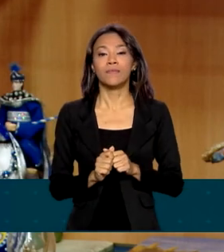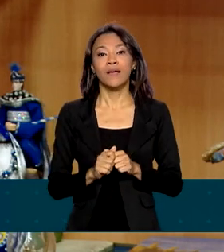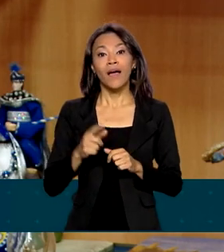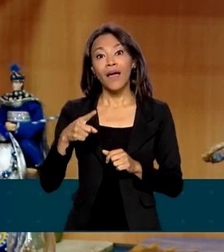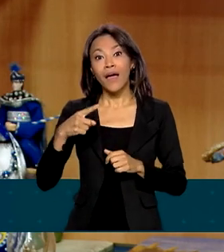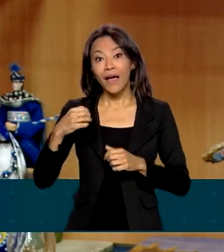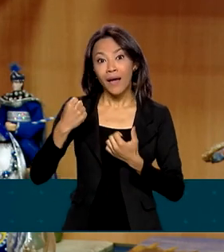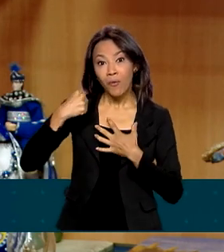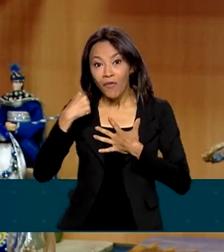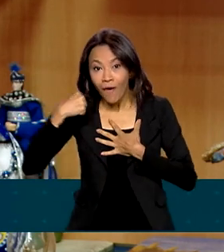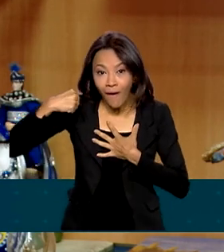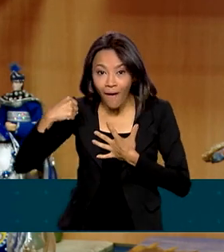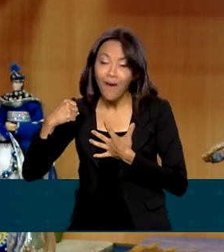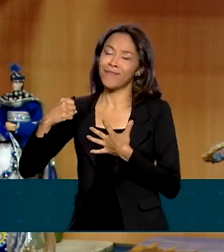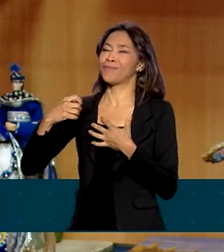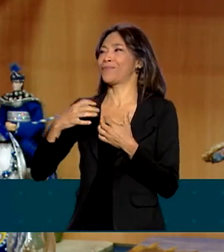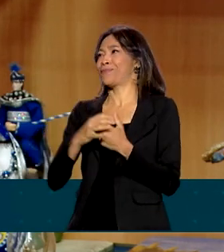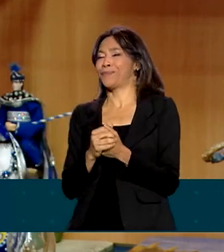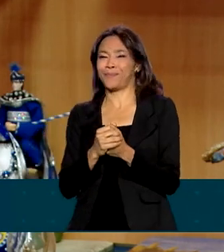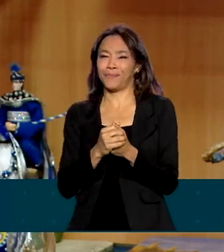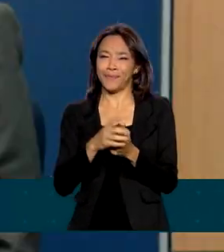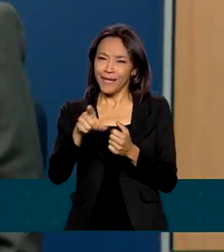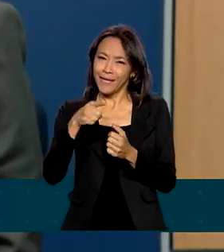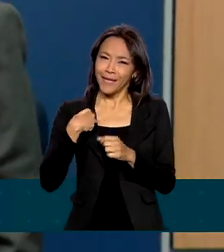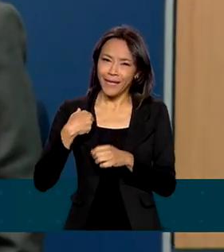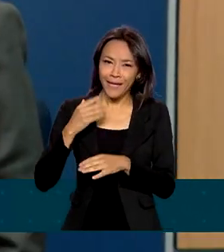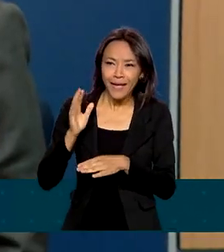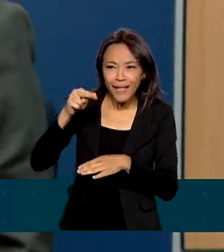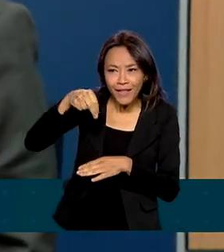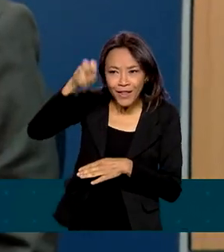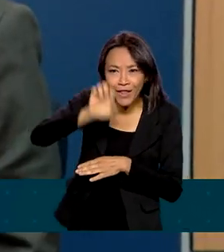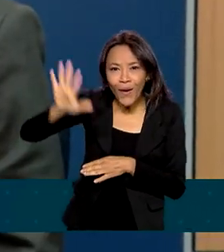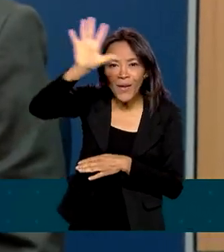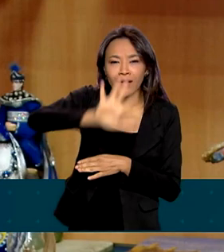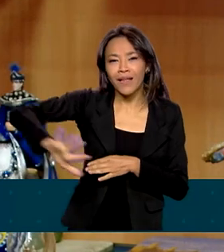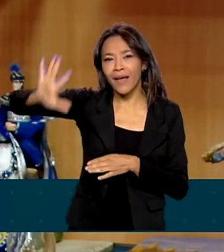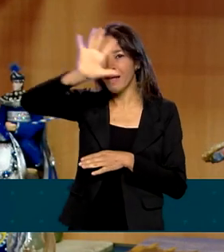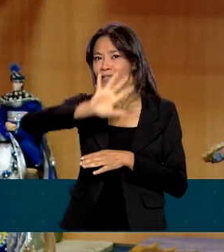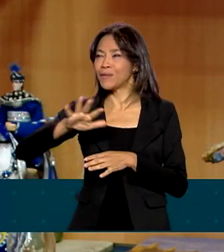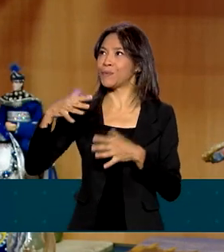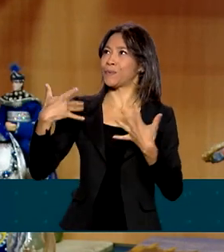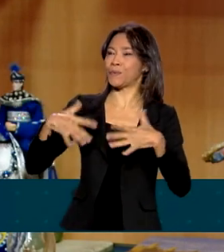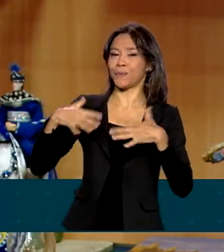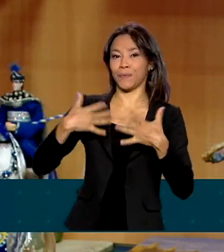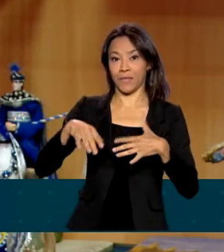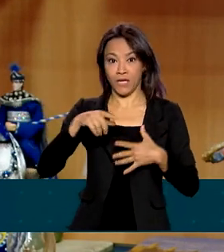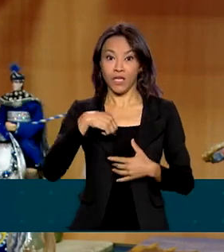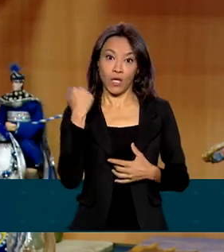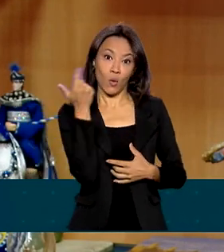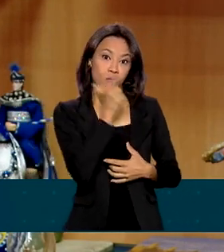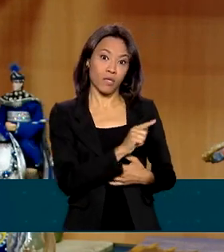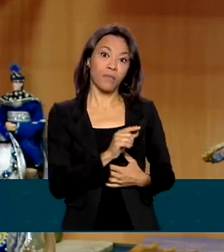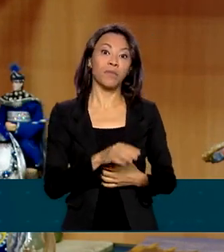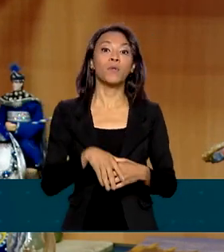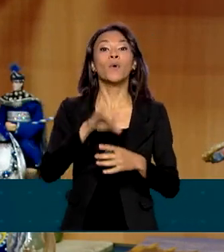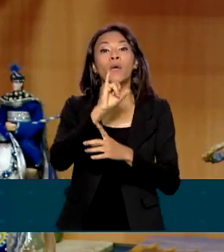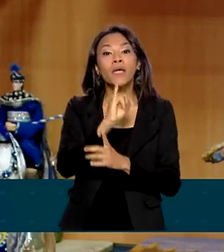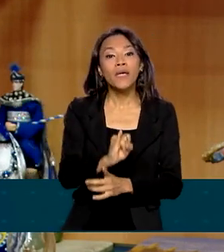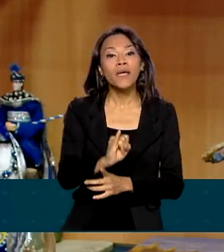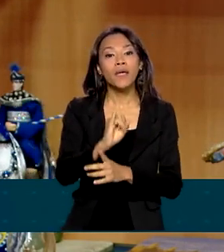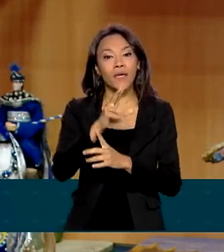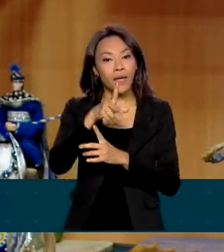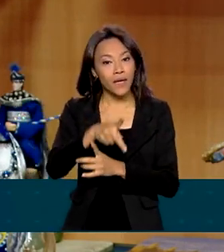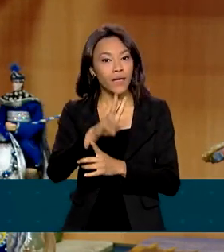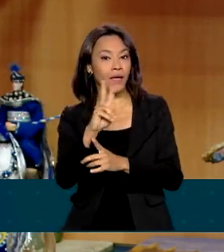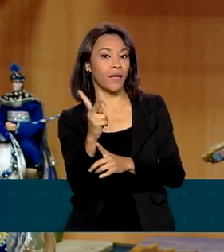ritmo que mais contamina, é do ritmo que influenciou o sertanejo. E a gente conseguiu, através do IFAM, diga-se de passagem, por unanimidade,